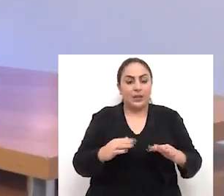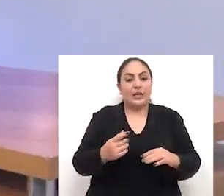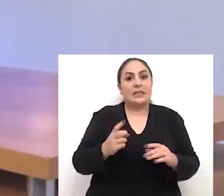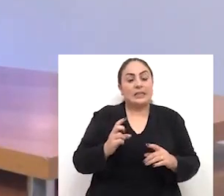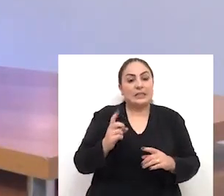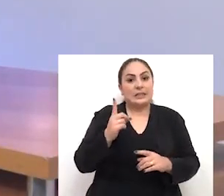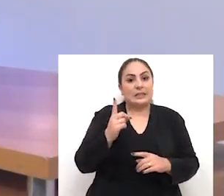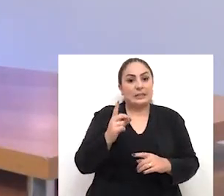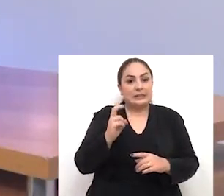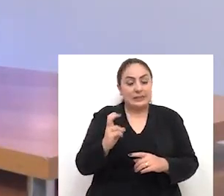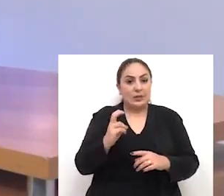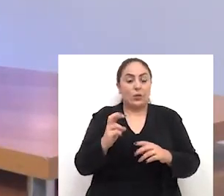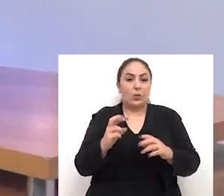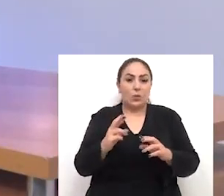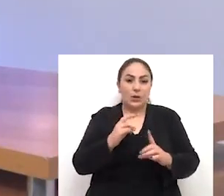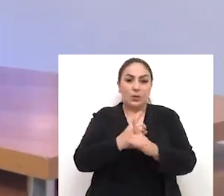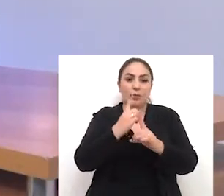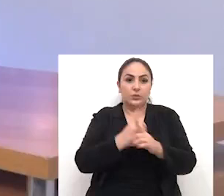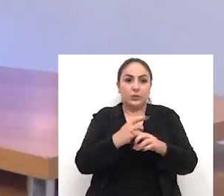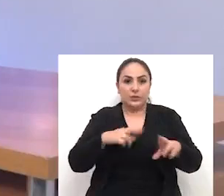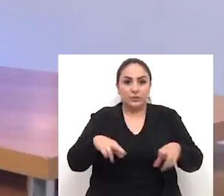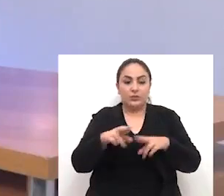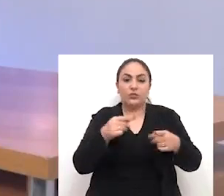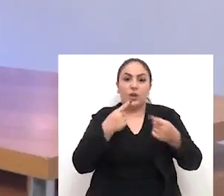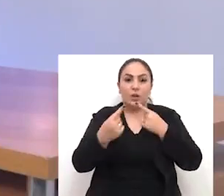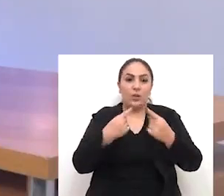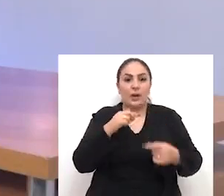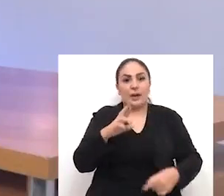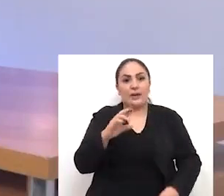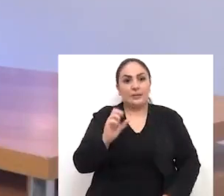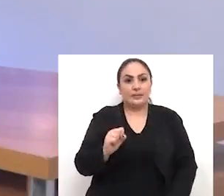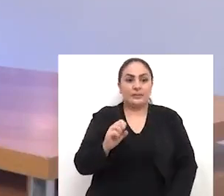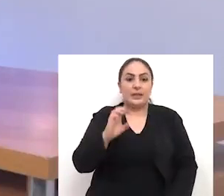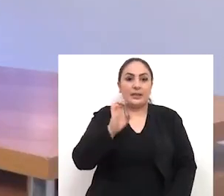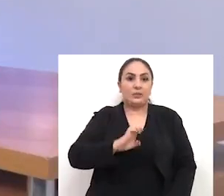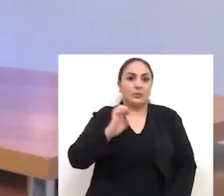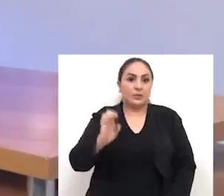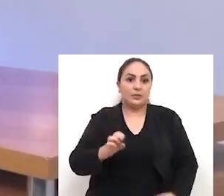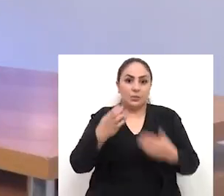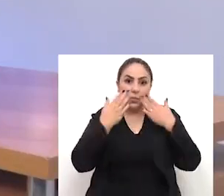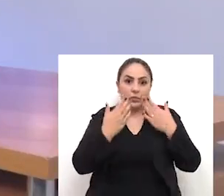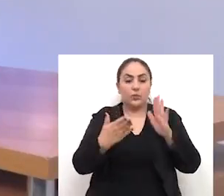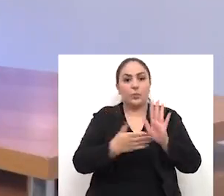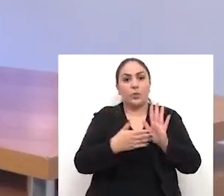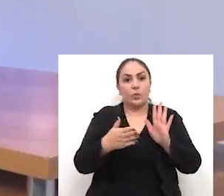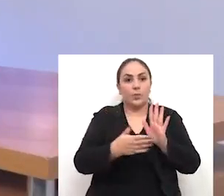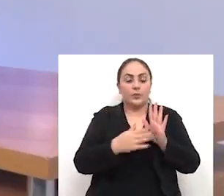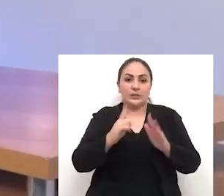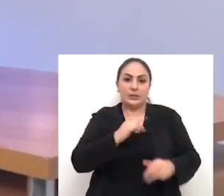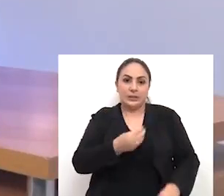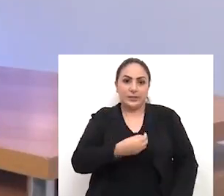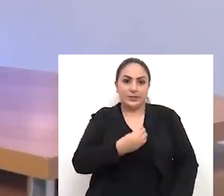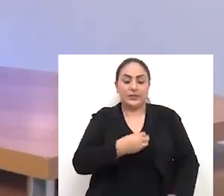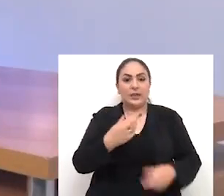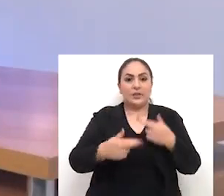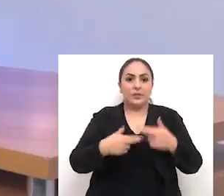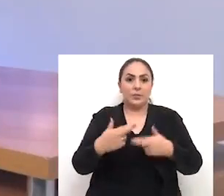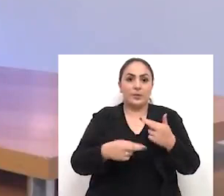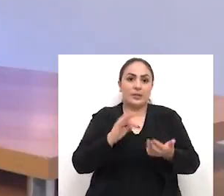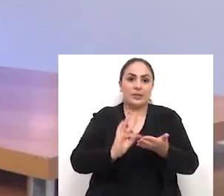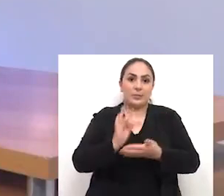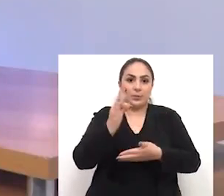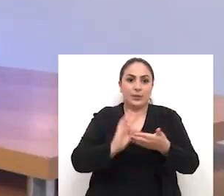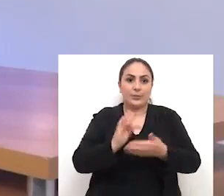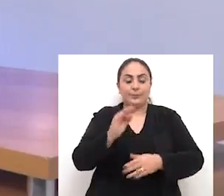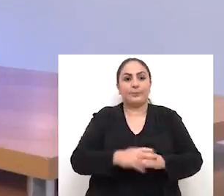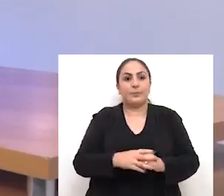No quinto encontro regional do Diálogo RS, Eduardo Leite apresentou as propostas que compõem a reforma